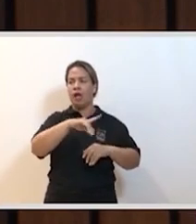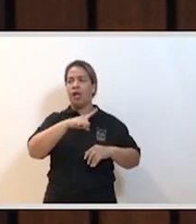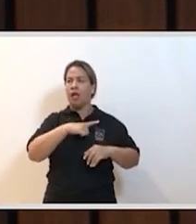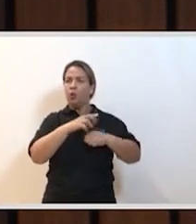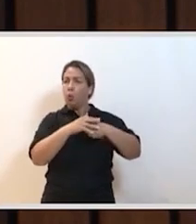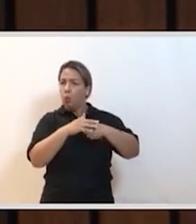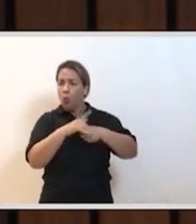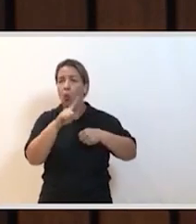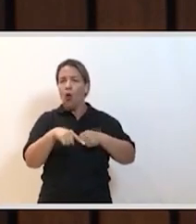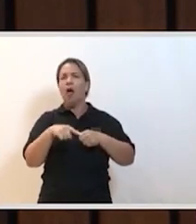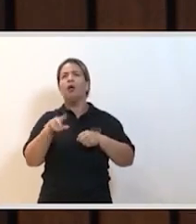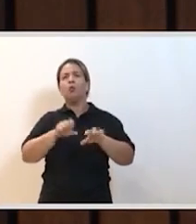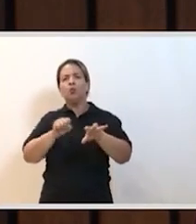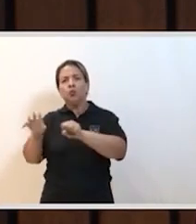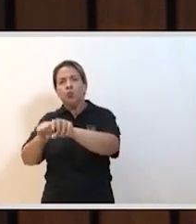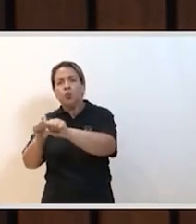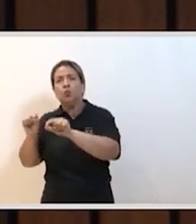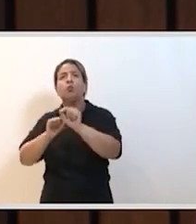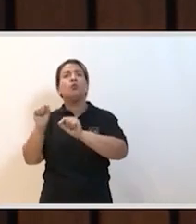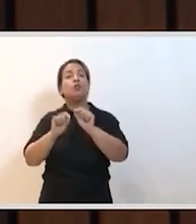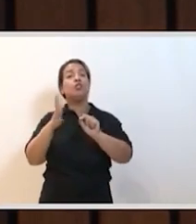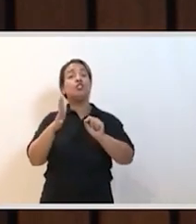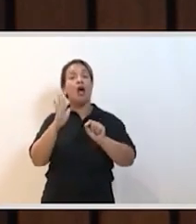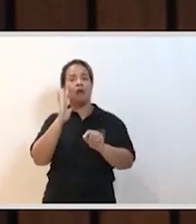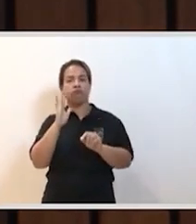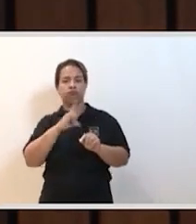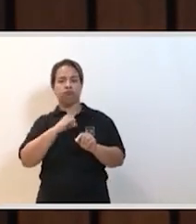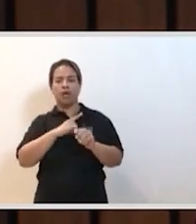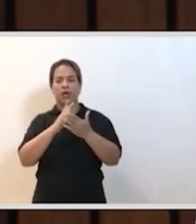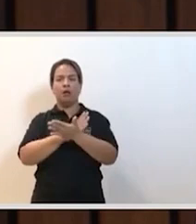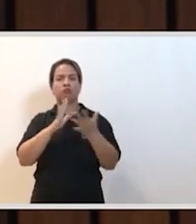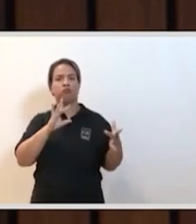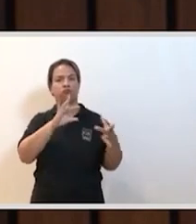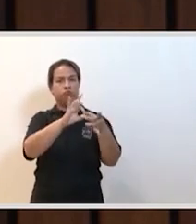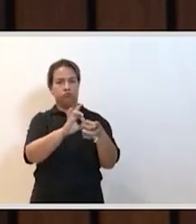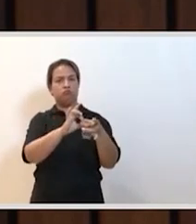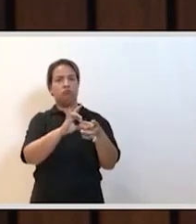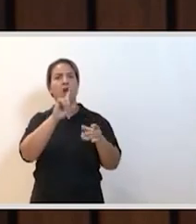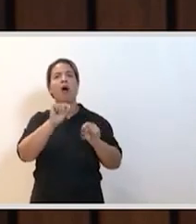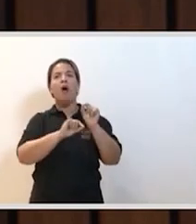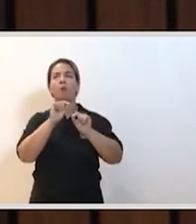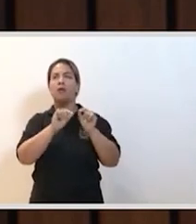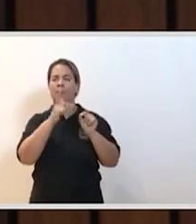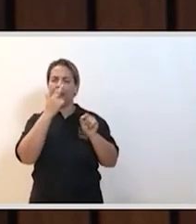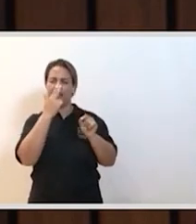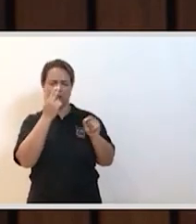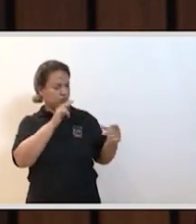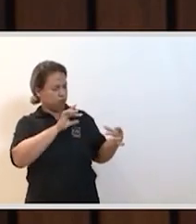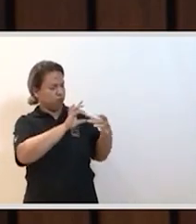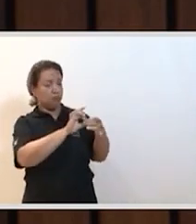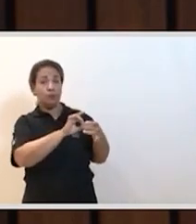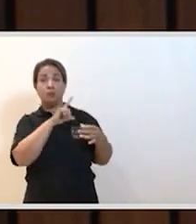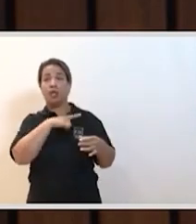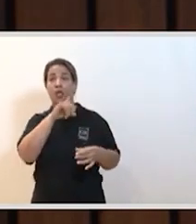já têm uma certa predileção por aspectos que se liguem a essa junção entre o